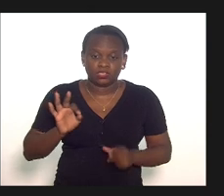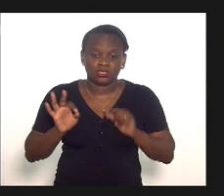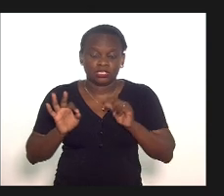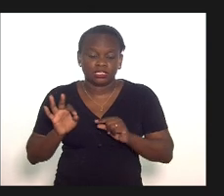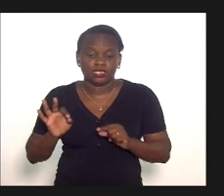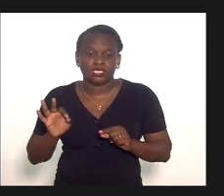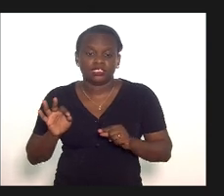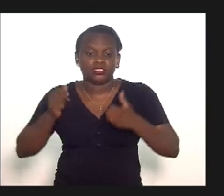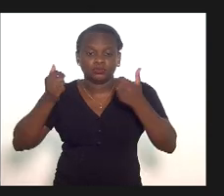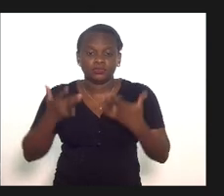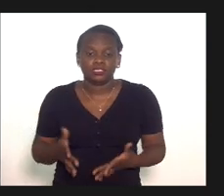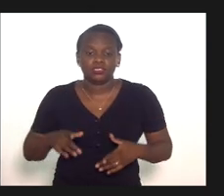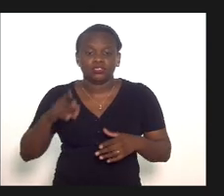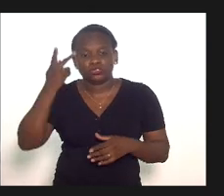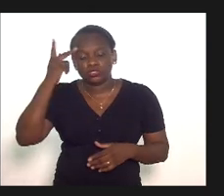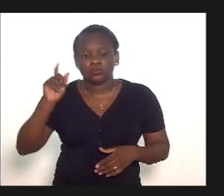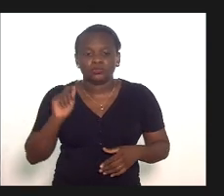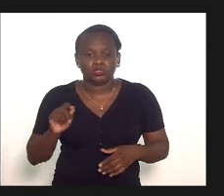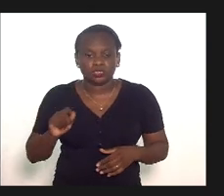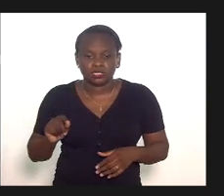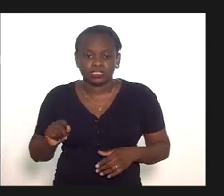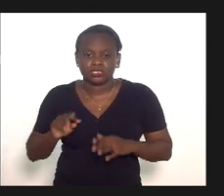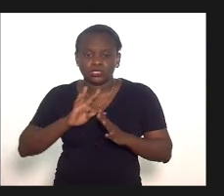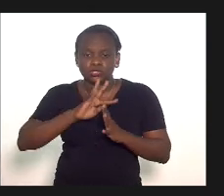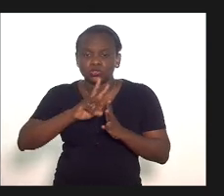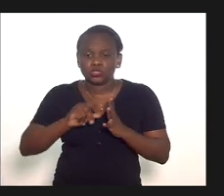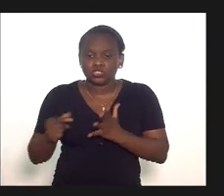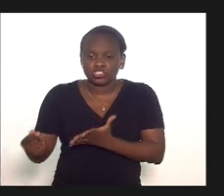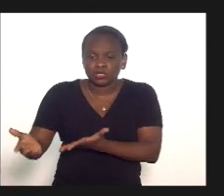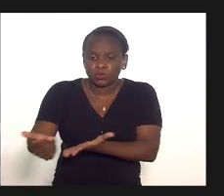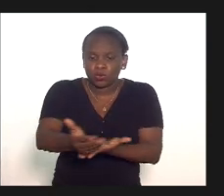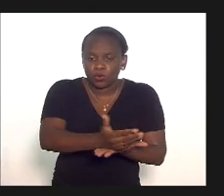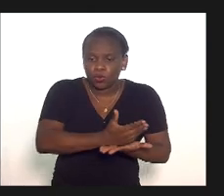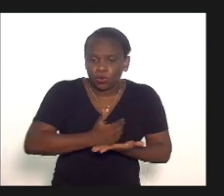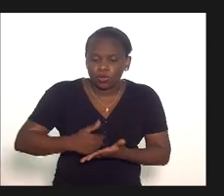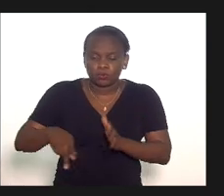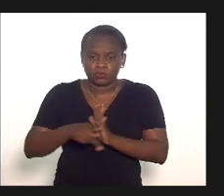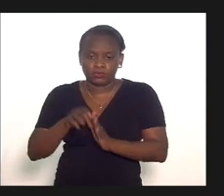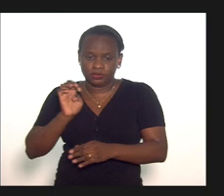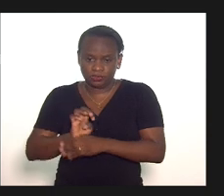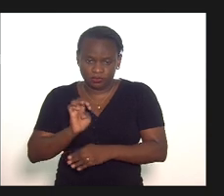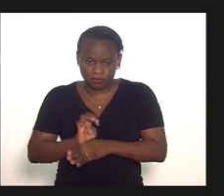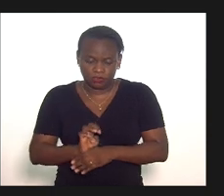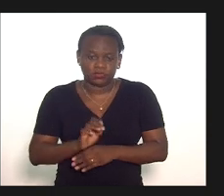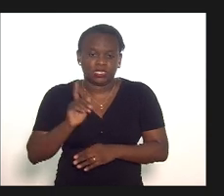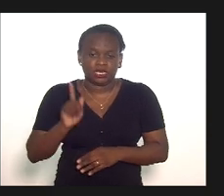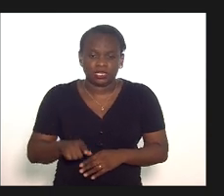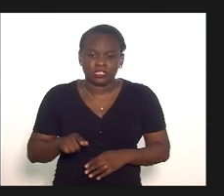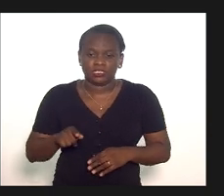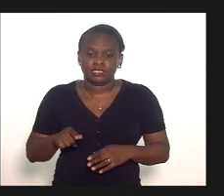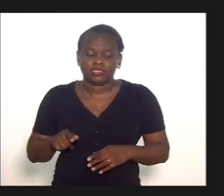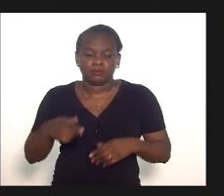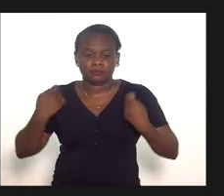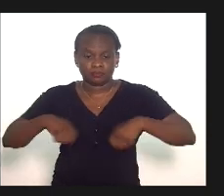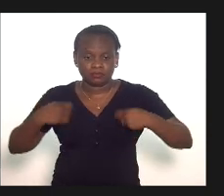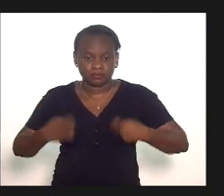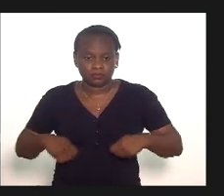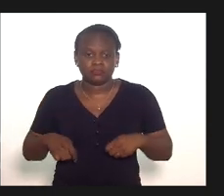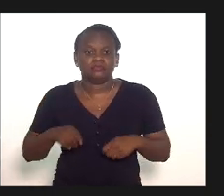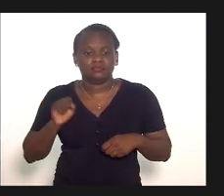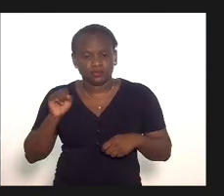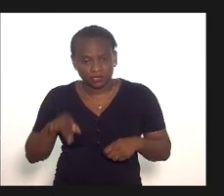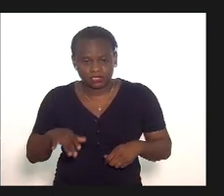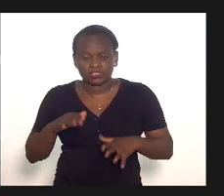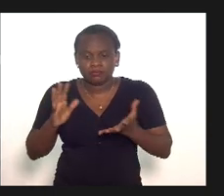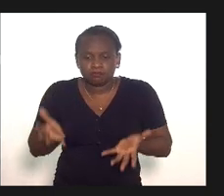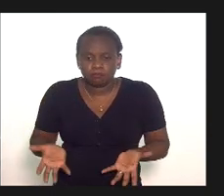está dizendo com relação a toda arrecadação do estado que é onde nós precisamos sim dar um